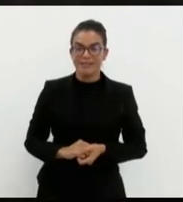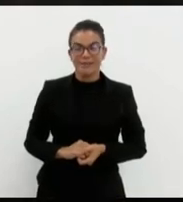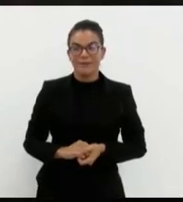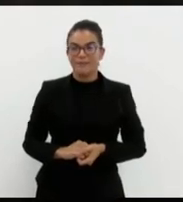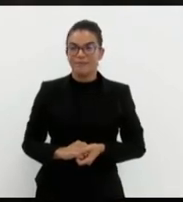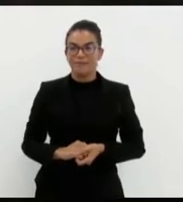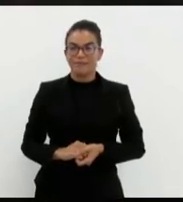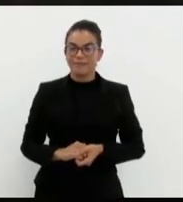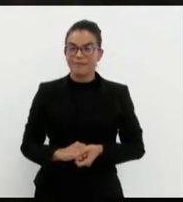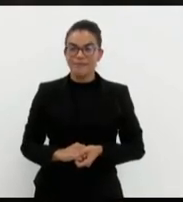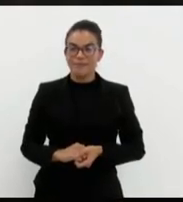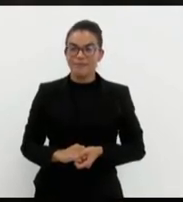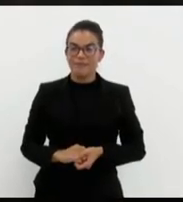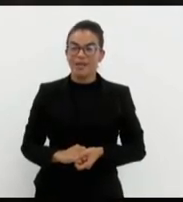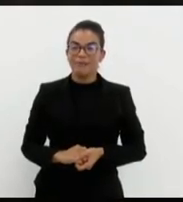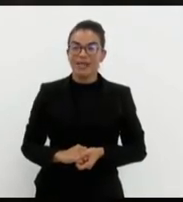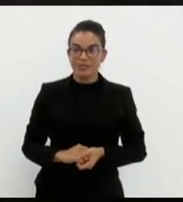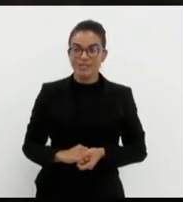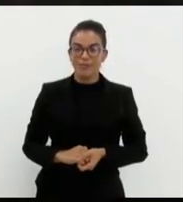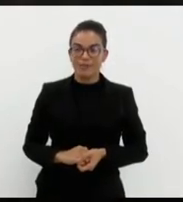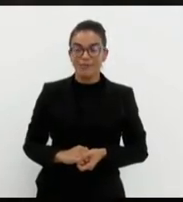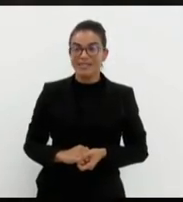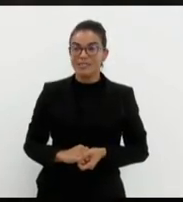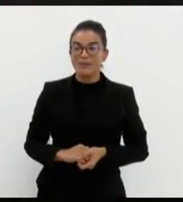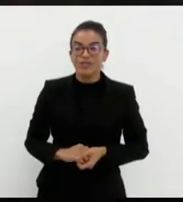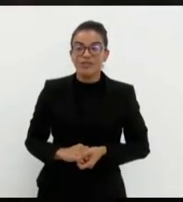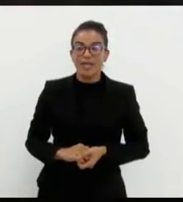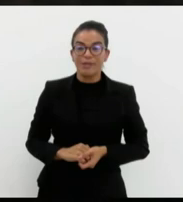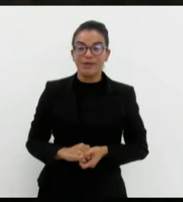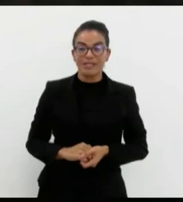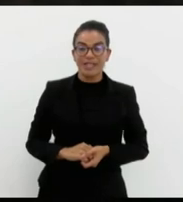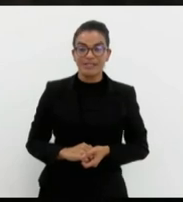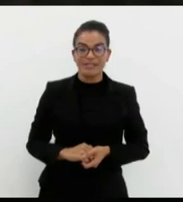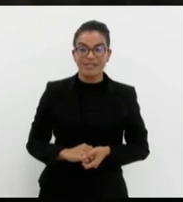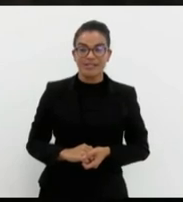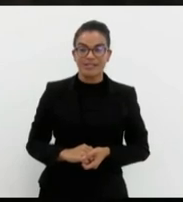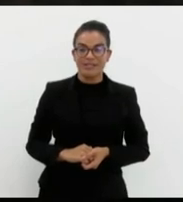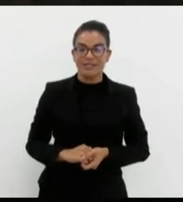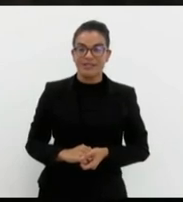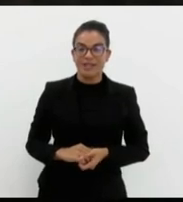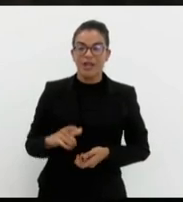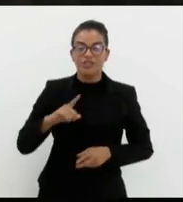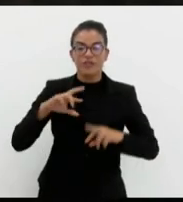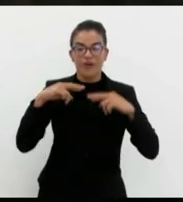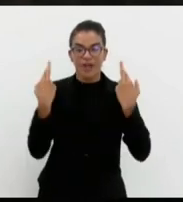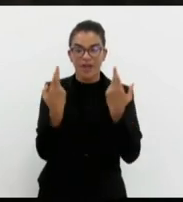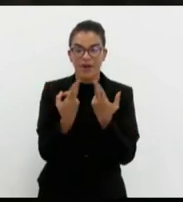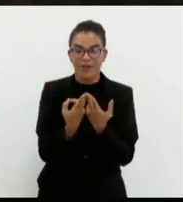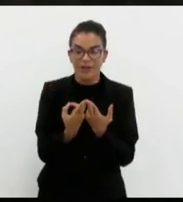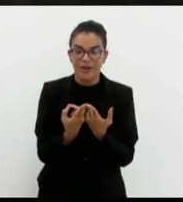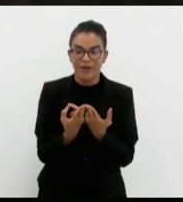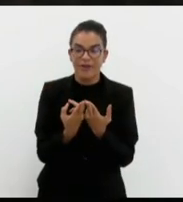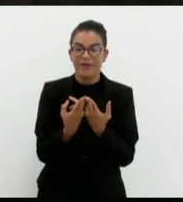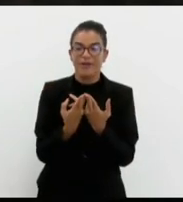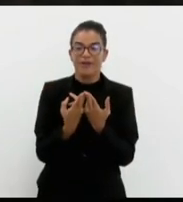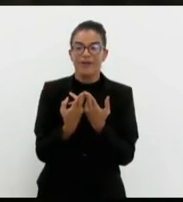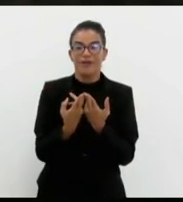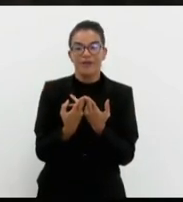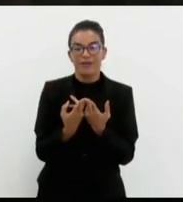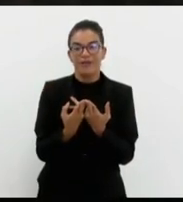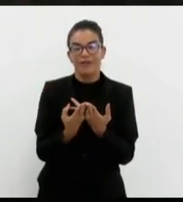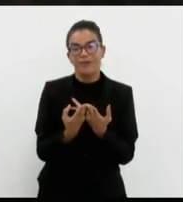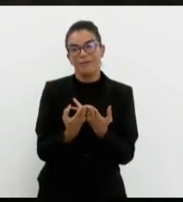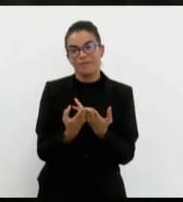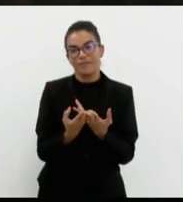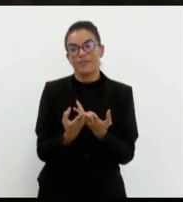deputado Márcio Galberto, eu estive em uma reunião com o governador, os secretários